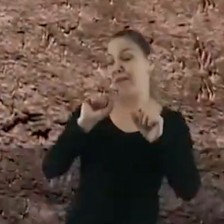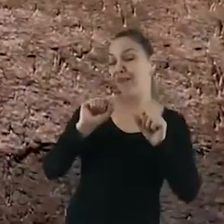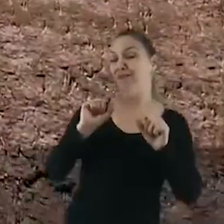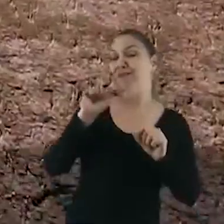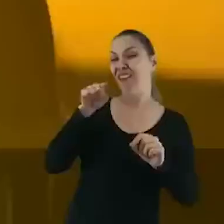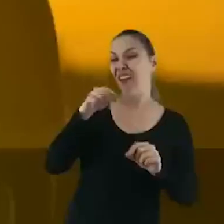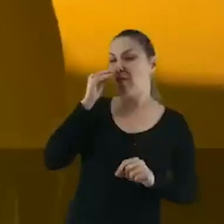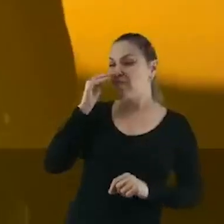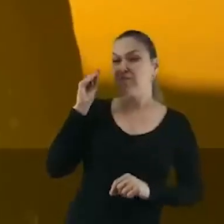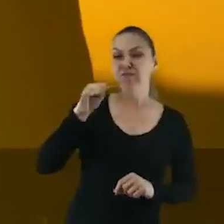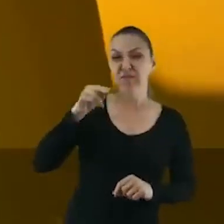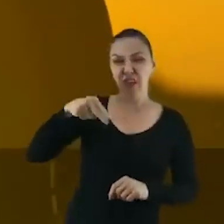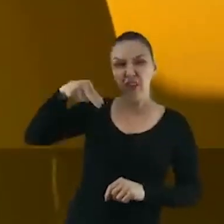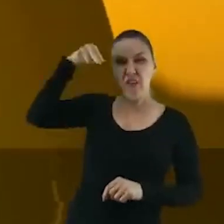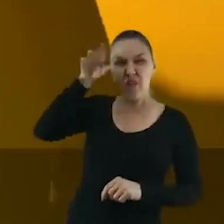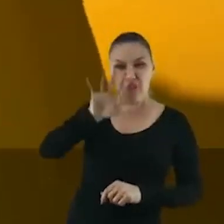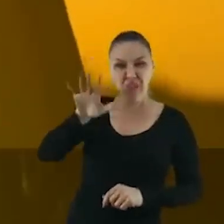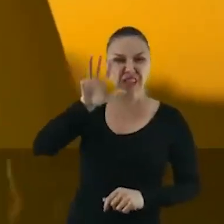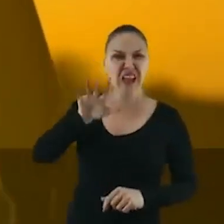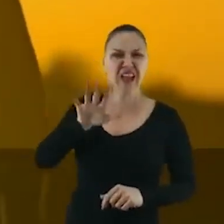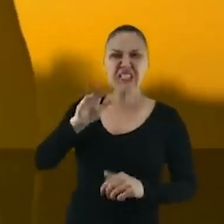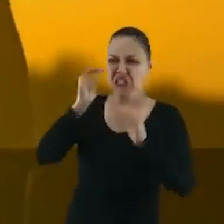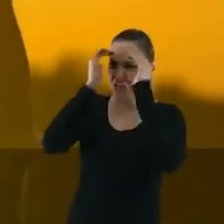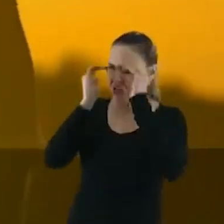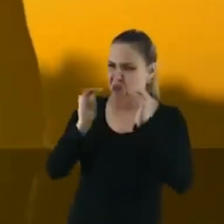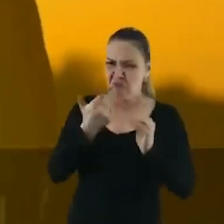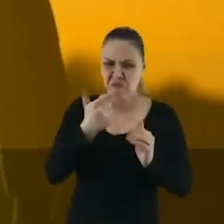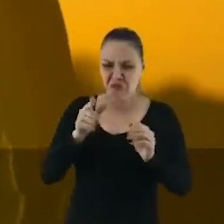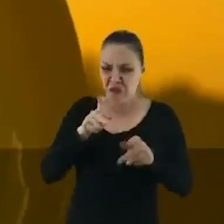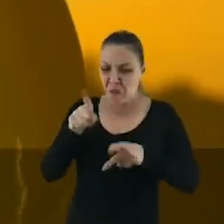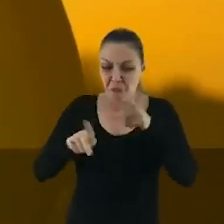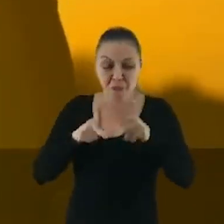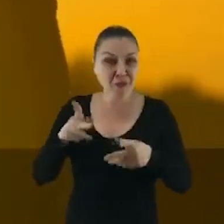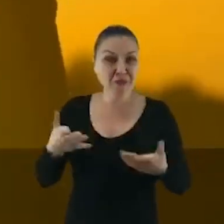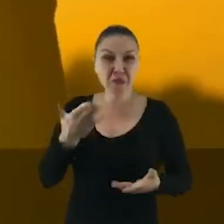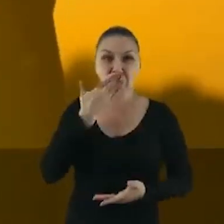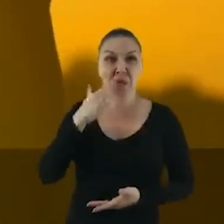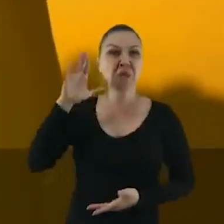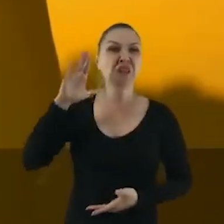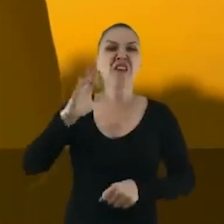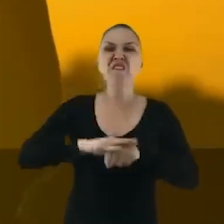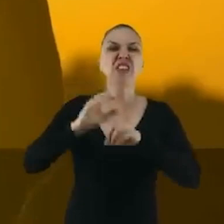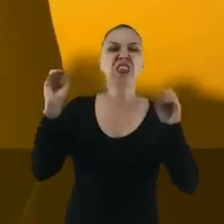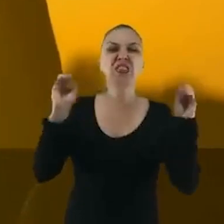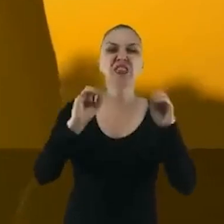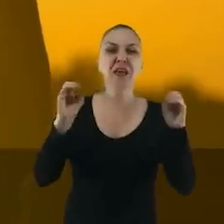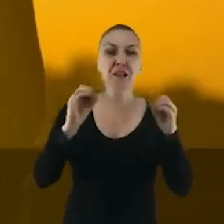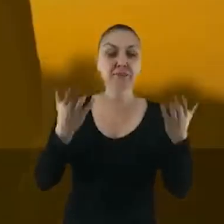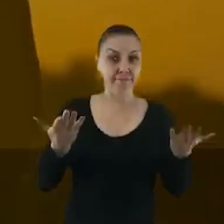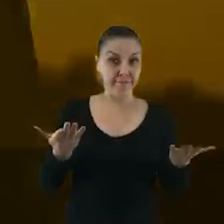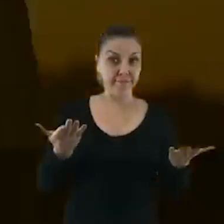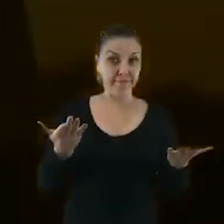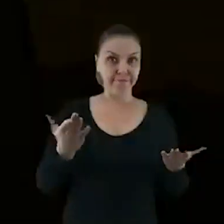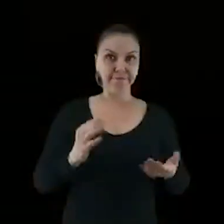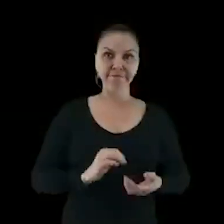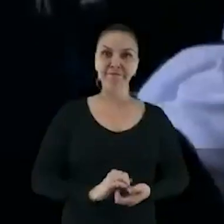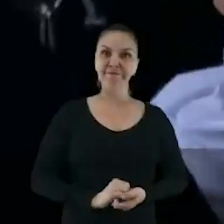O que acontecia era o descaso, o desrespeito com o povo, a promessa vazia.